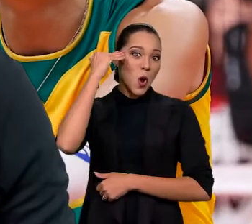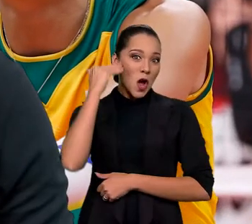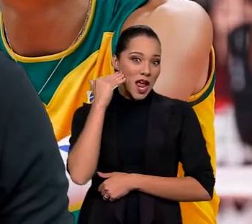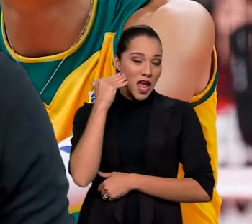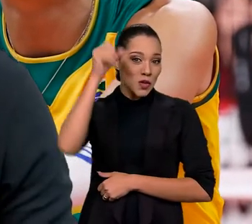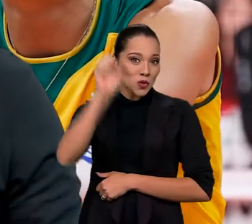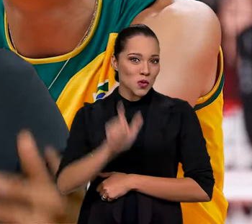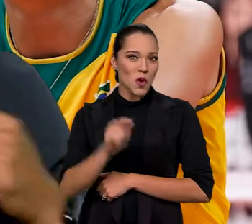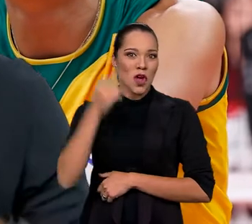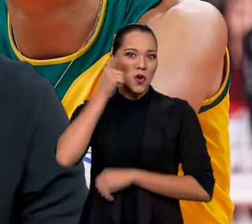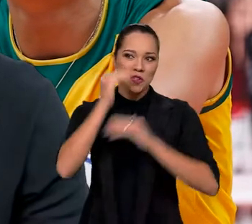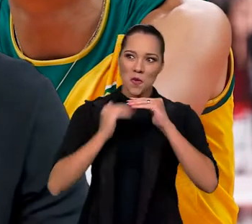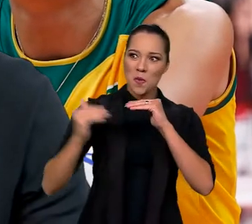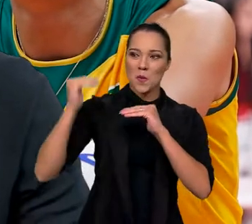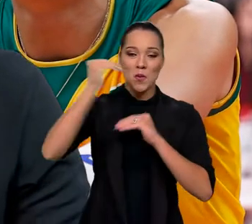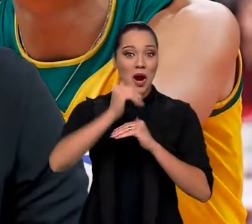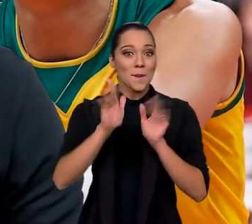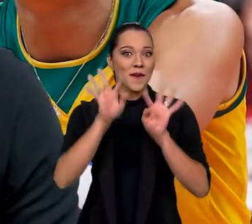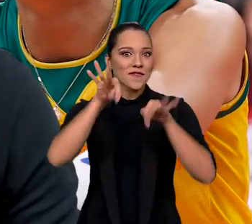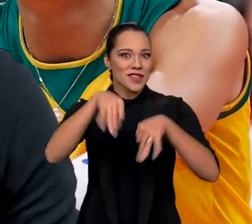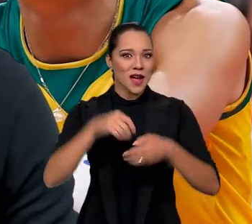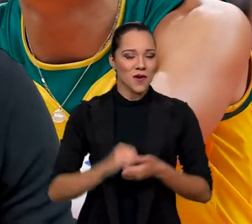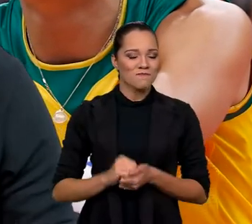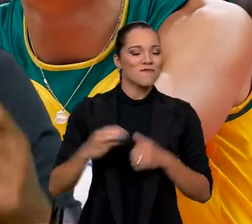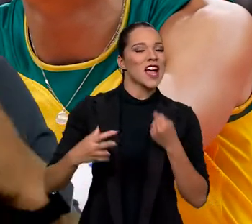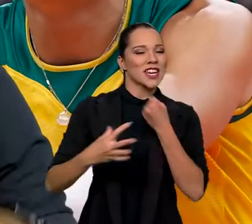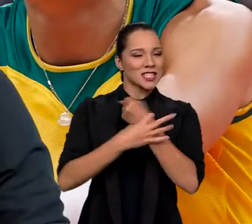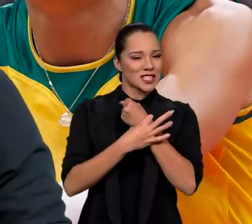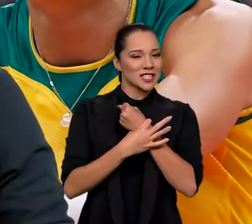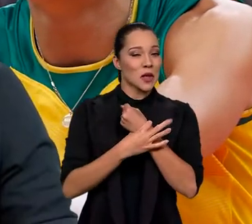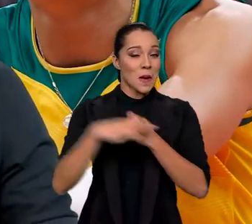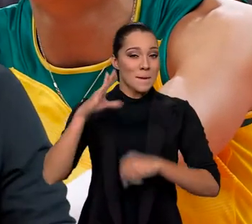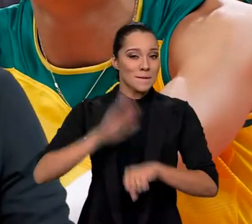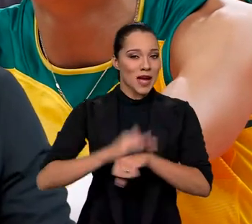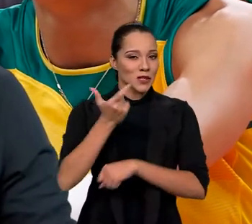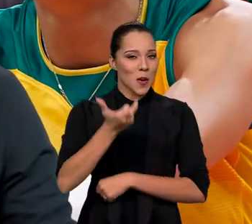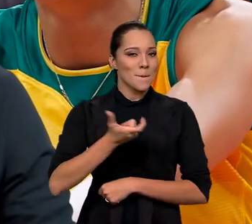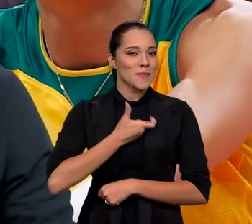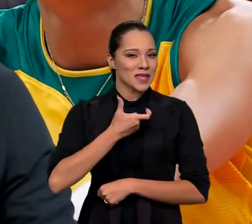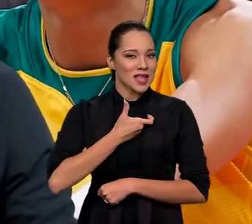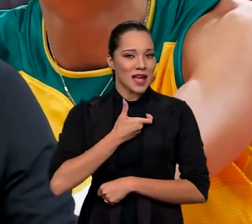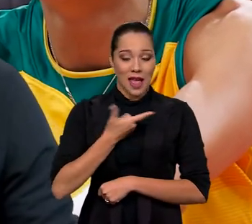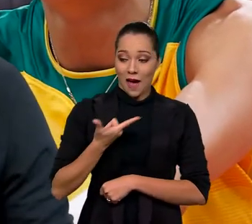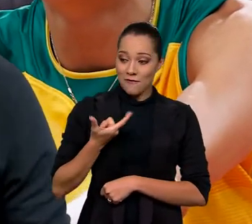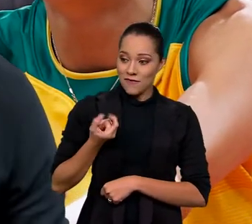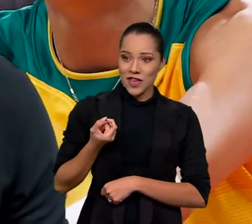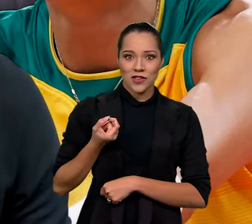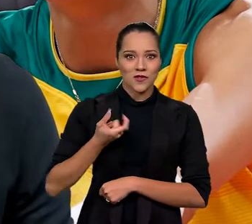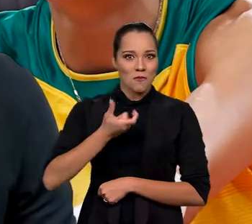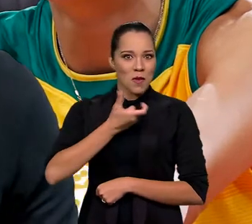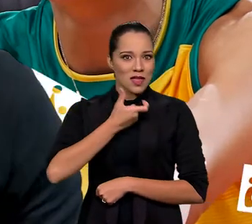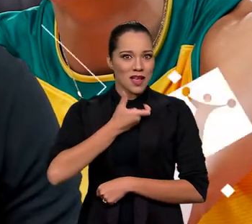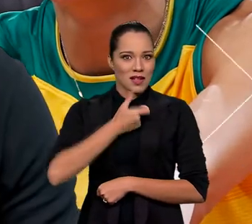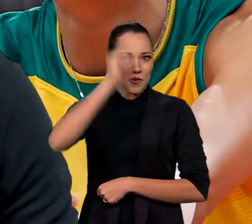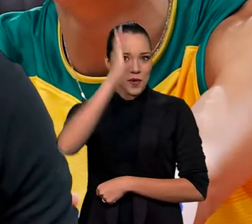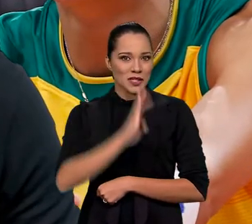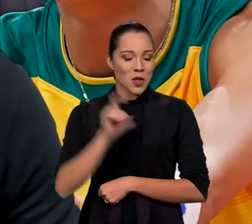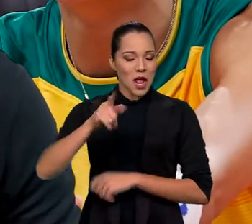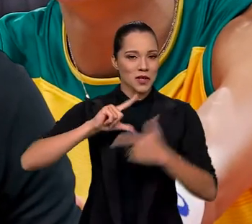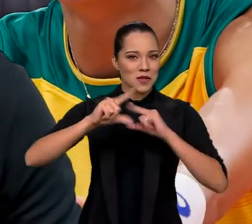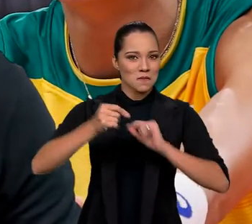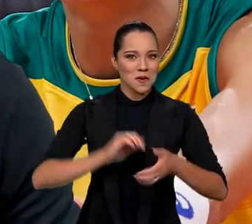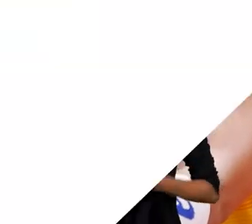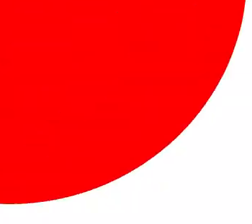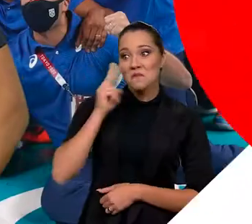a Coreia do Sul e se classificaram para a final, garantindo assim mais uma medalha, a 20ª medalha do